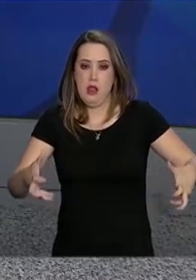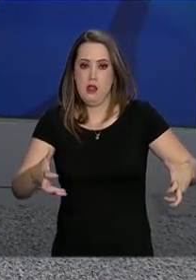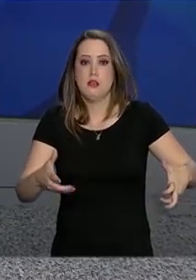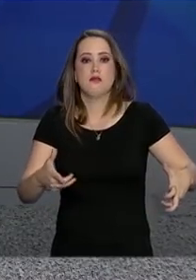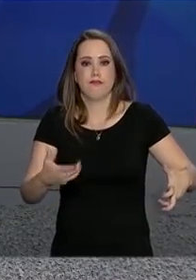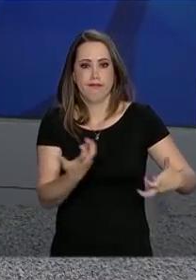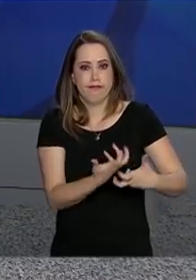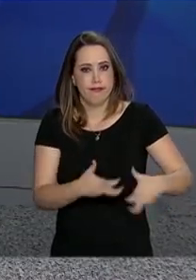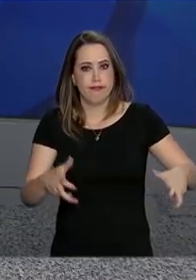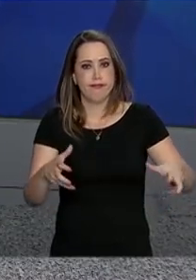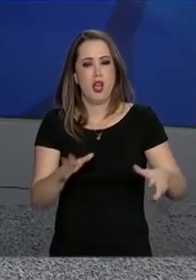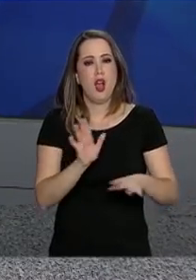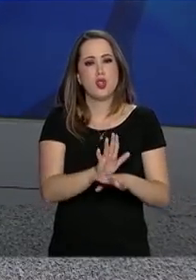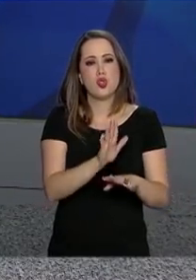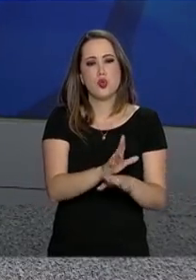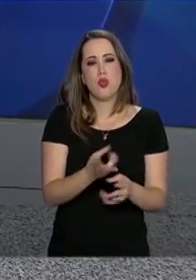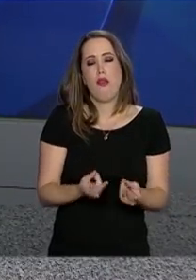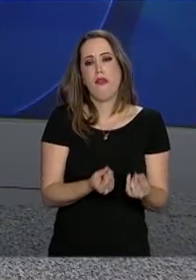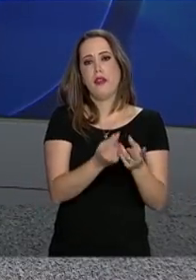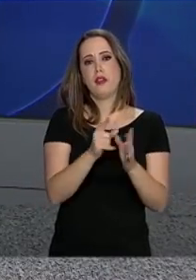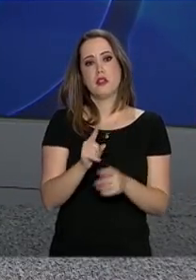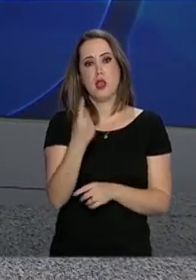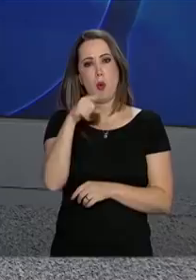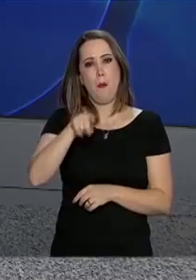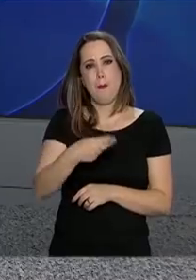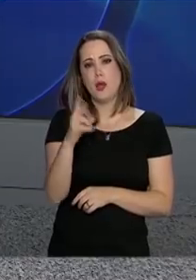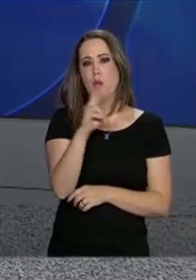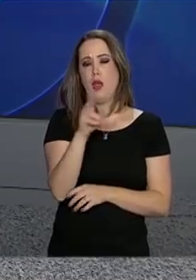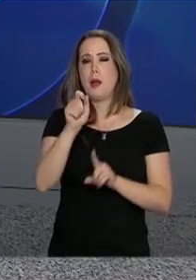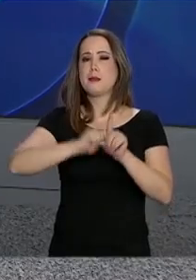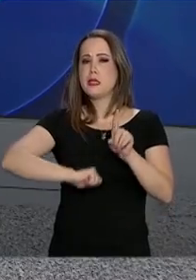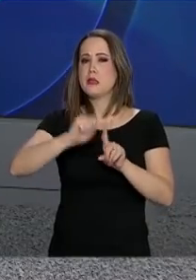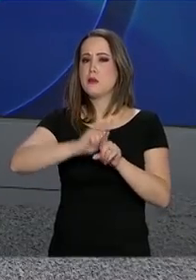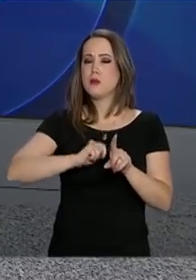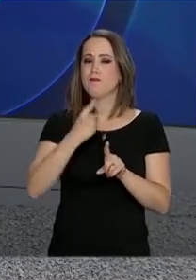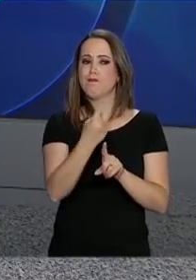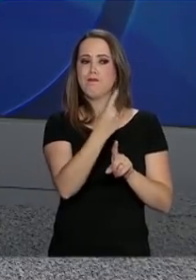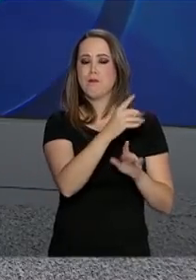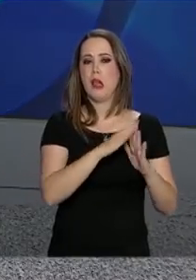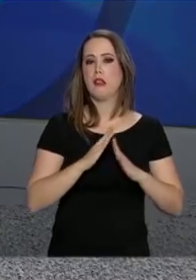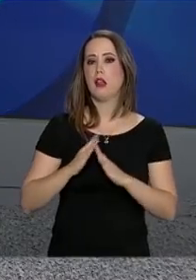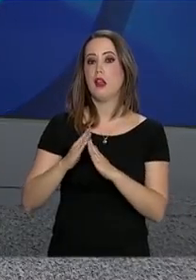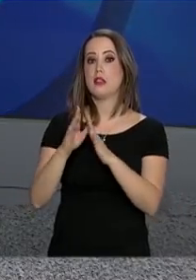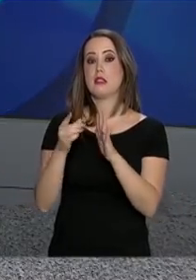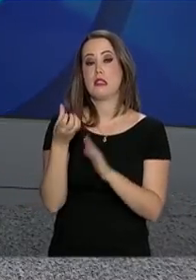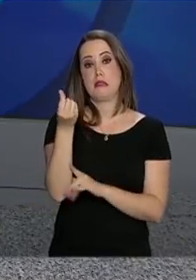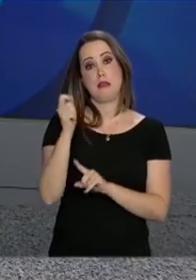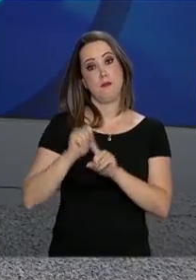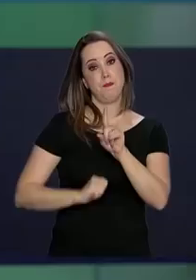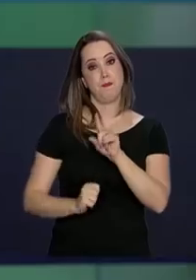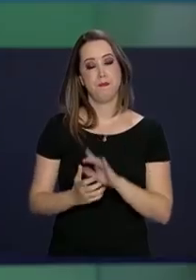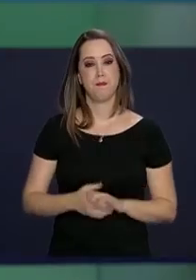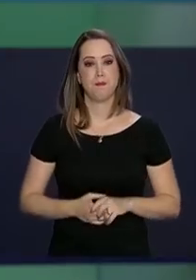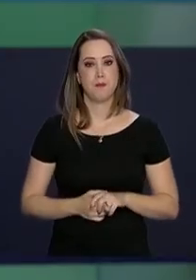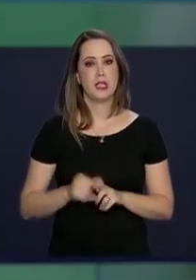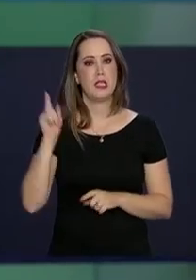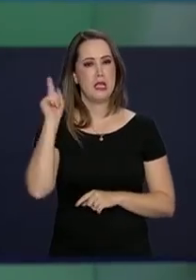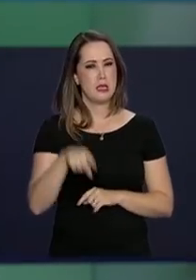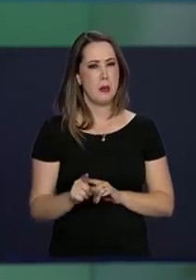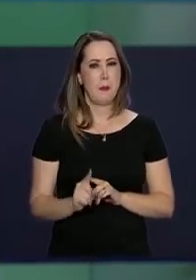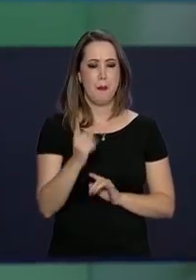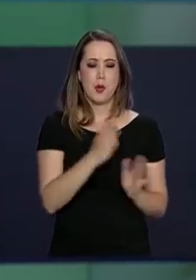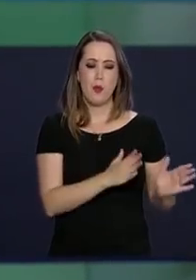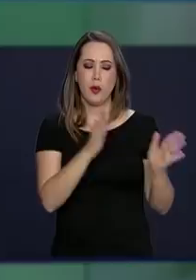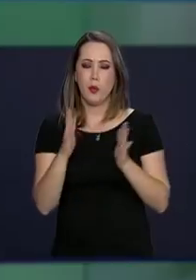também cedeu. O apoio financeiro será de R$ mensais por residência durante seis meses. Essa primeira